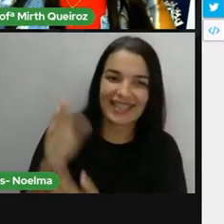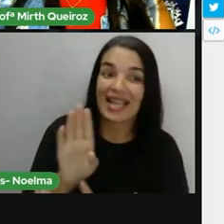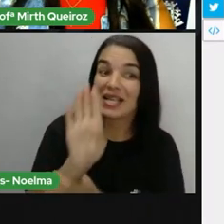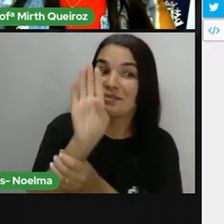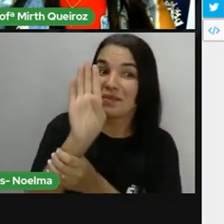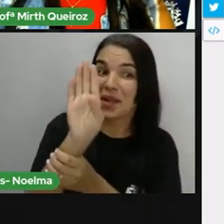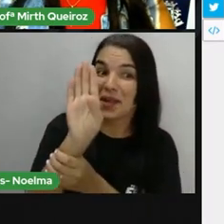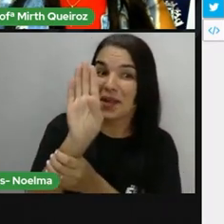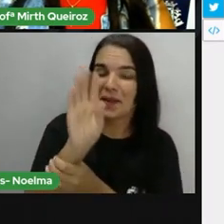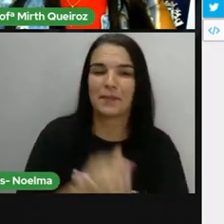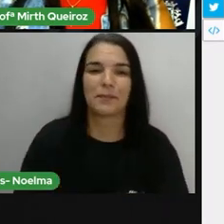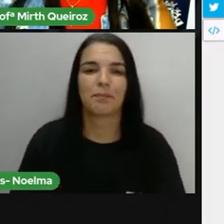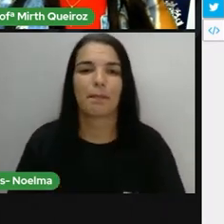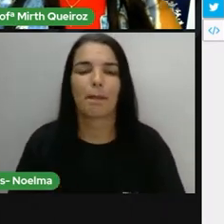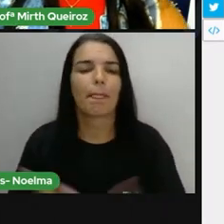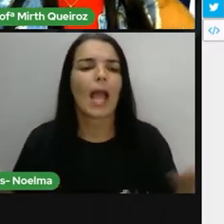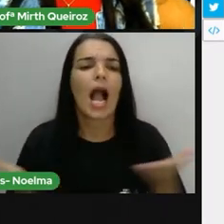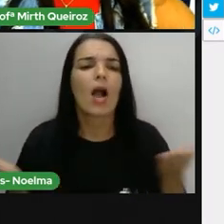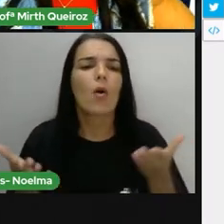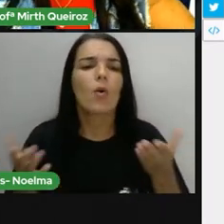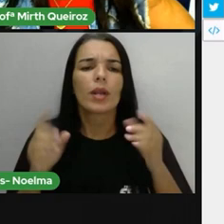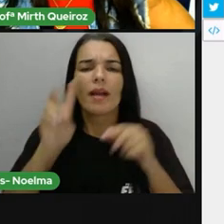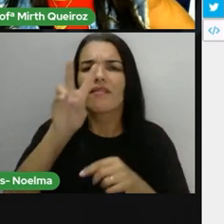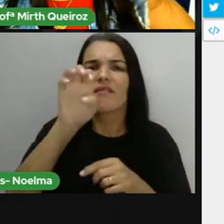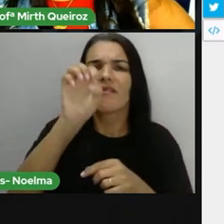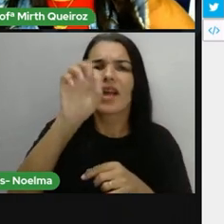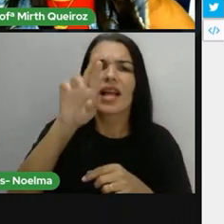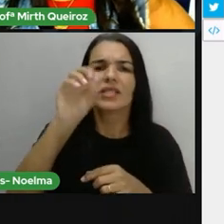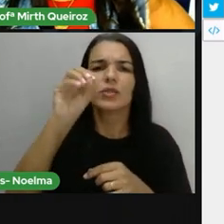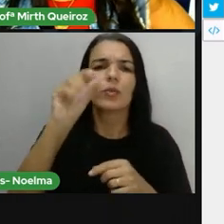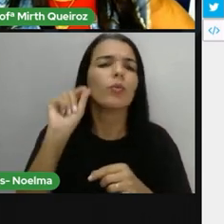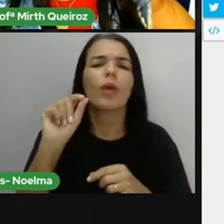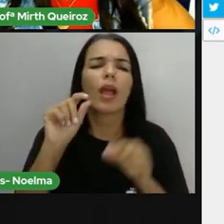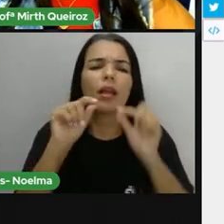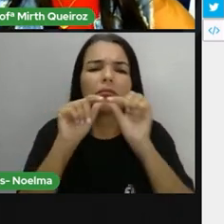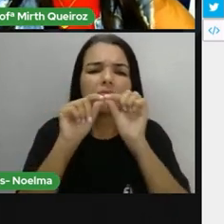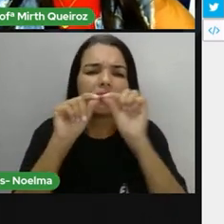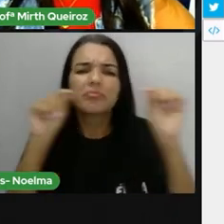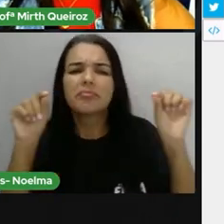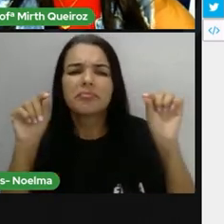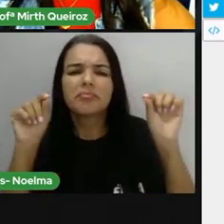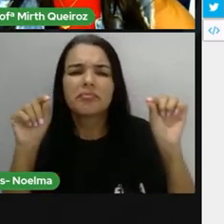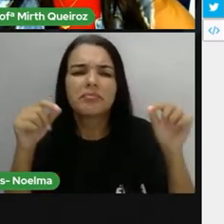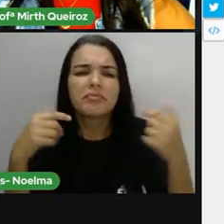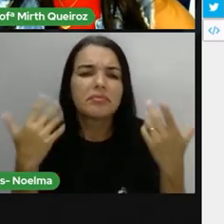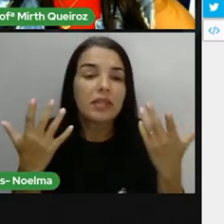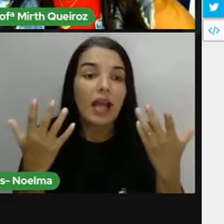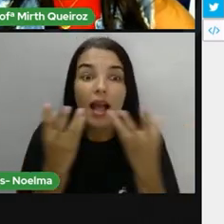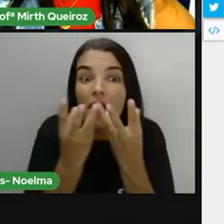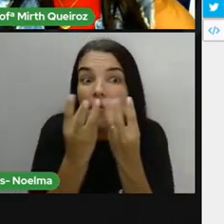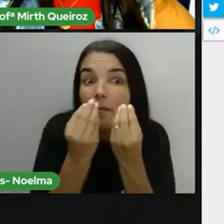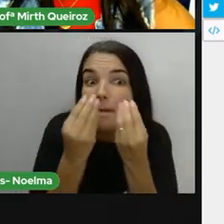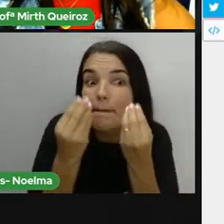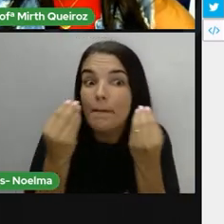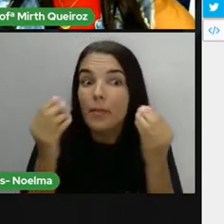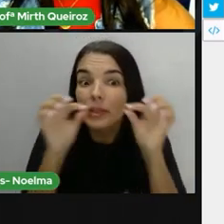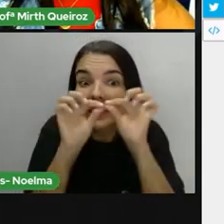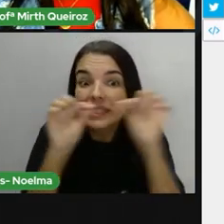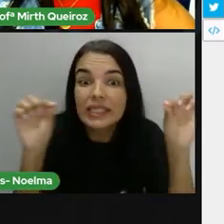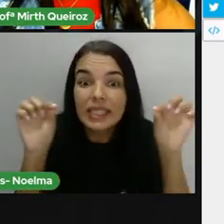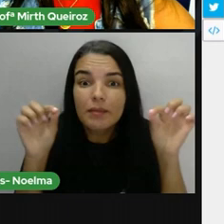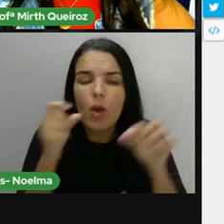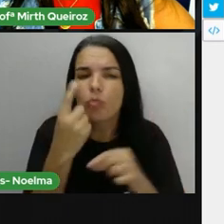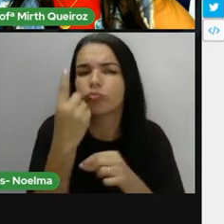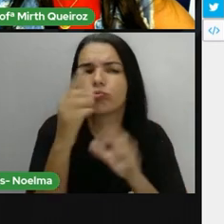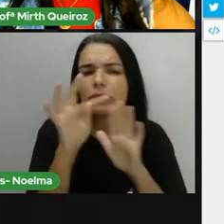Acertamos. Vamos para a próxima. Um verso é uma linha do poema, várias linhas